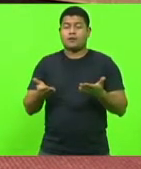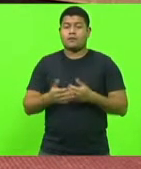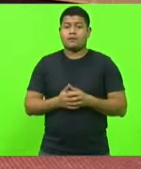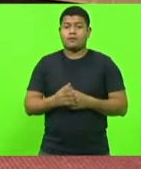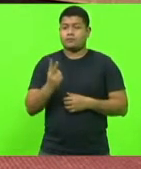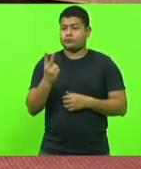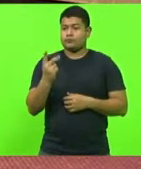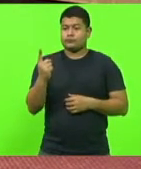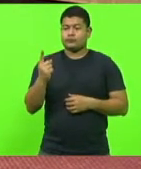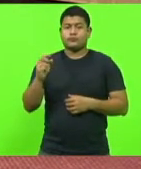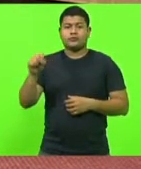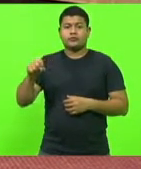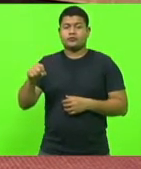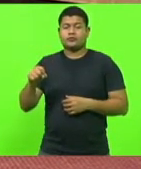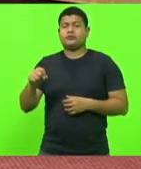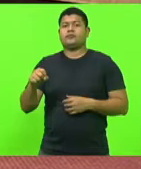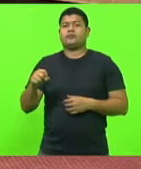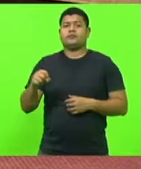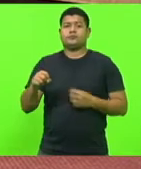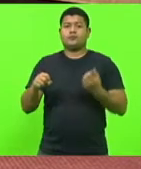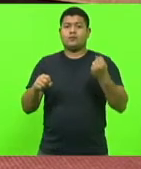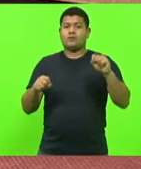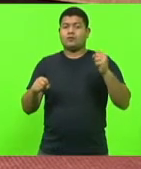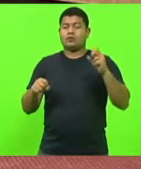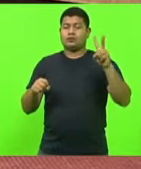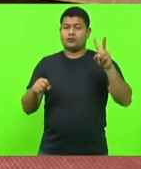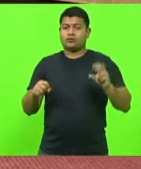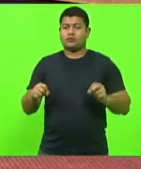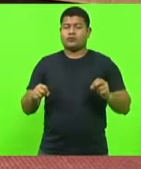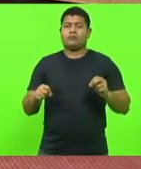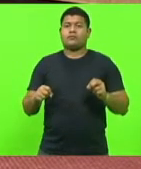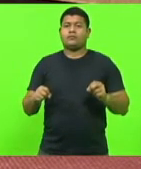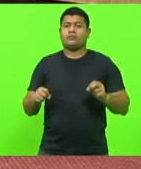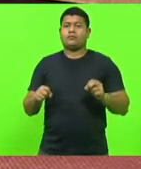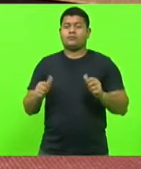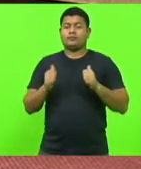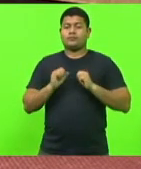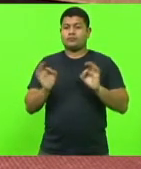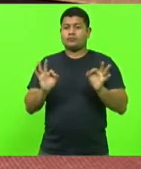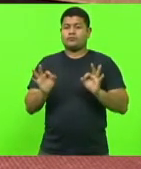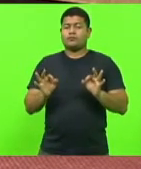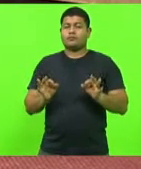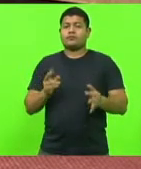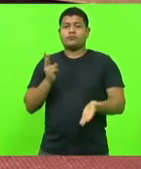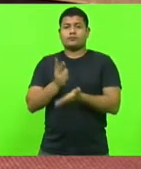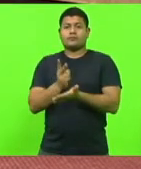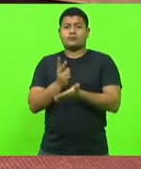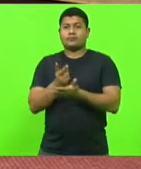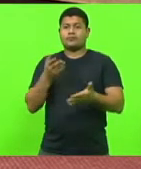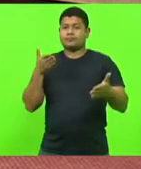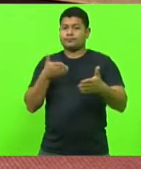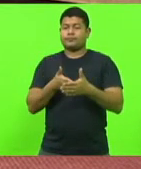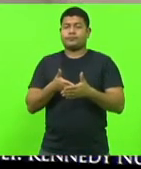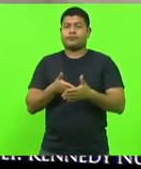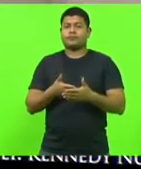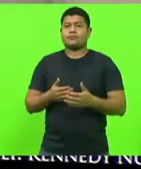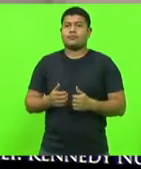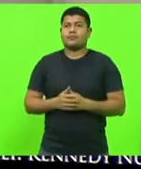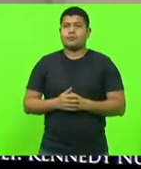21 votos sim, 8 votos não, nenhuma abstenção, está mantido o veto.